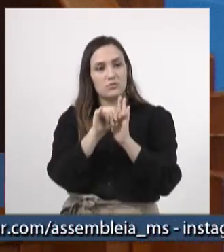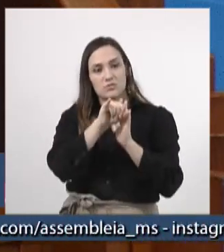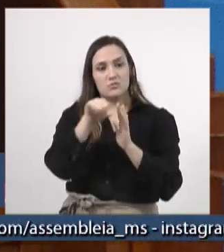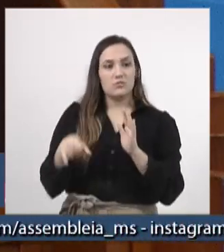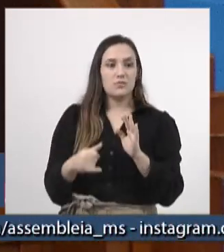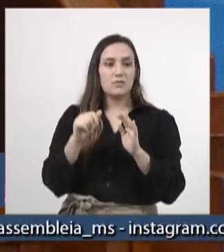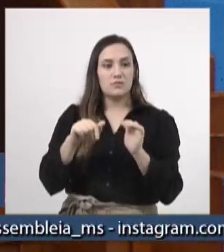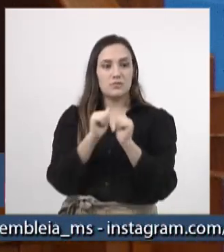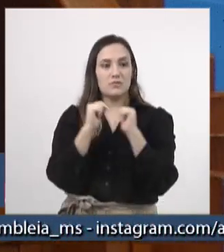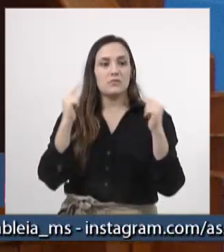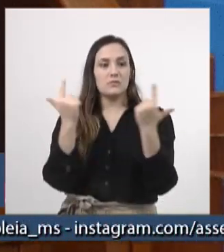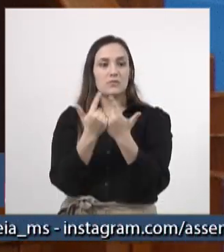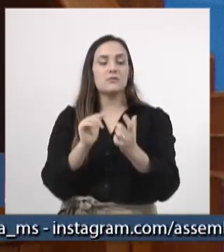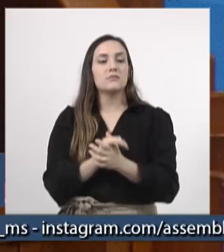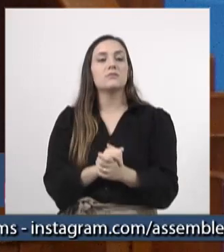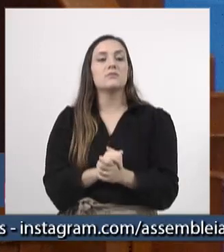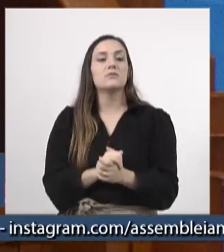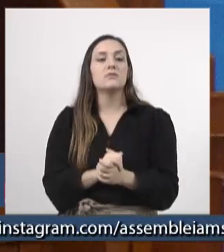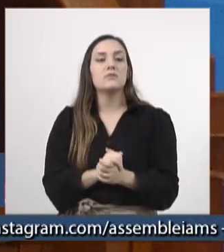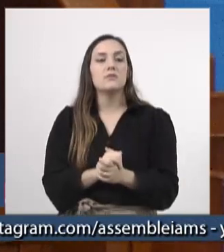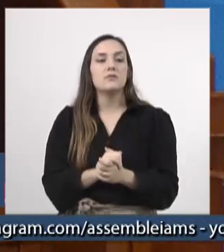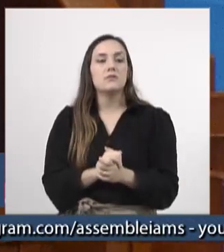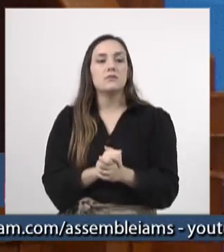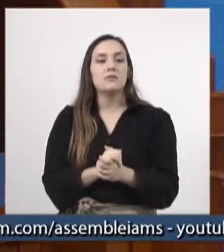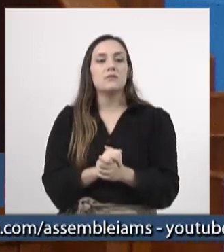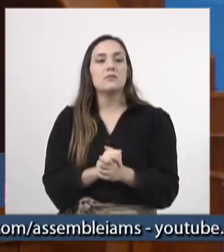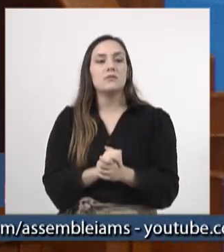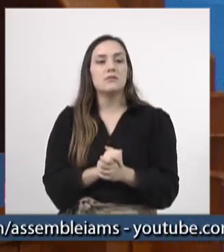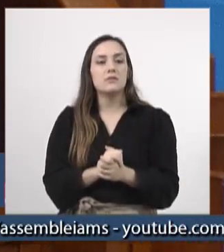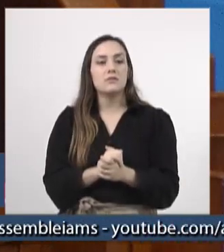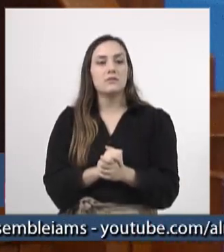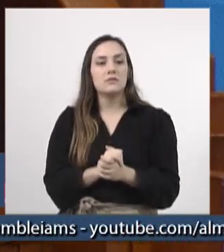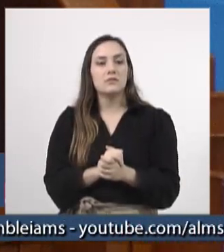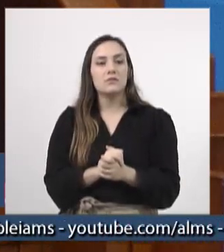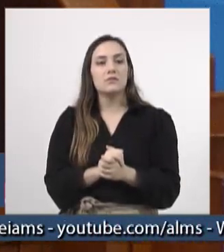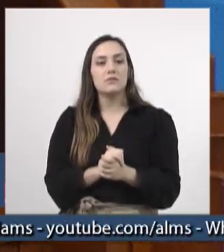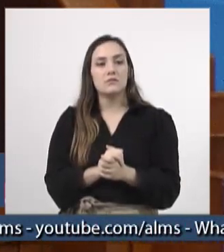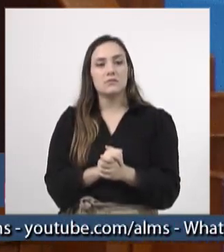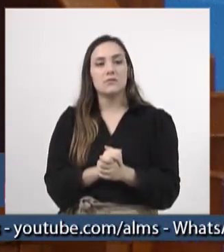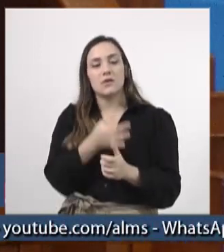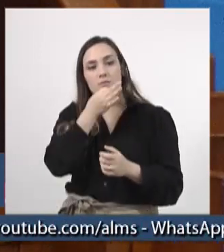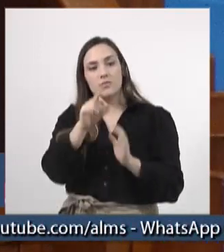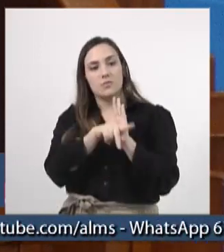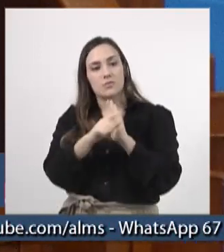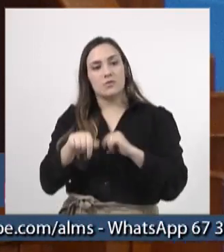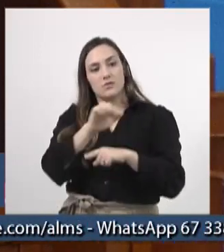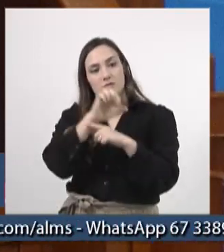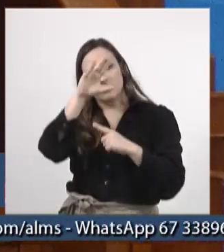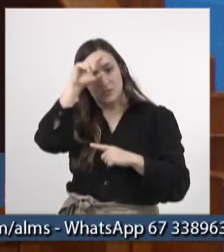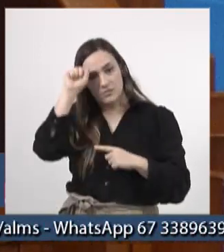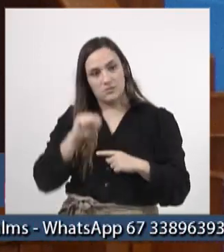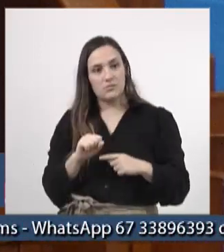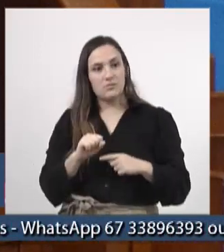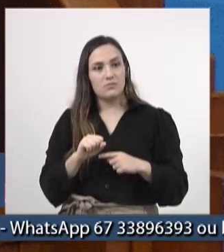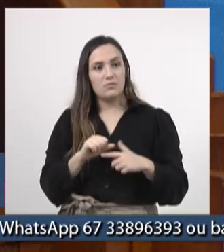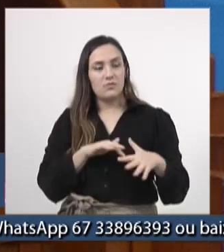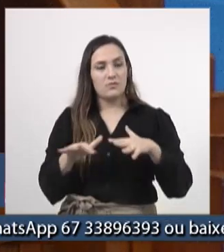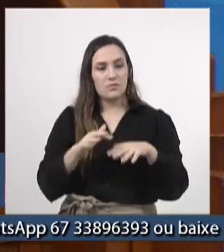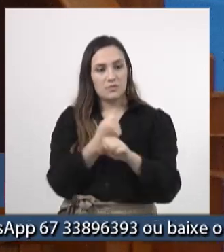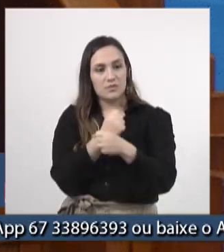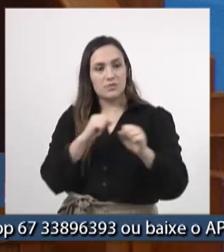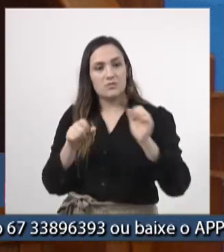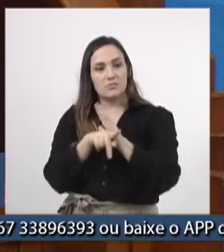Legislativa tem muita força porque ela representa os segmentos da opinião do Mato Grosso do Sul nesse grande movimento pela